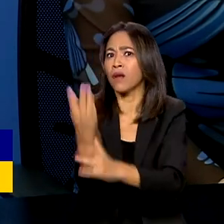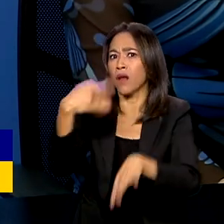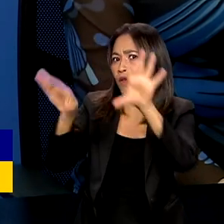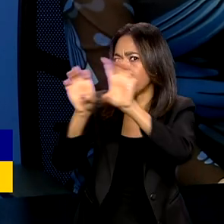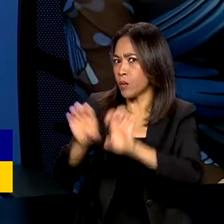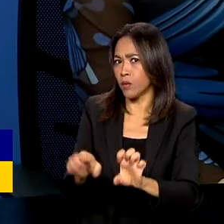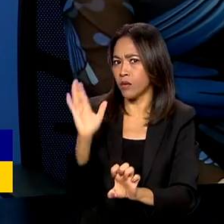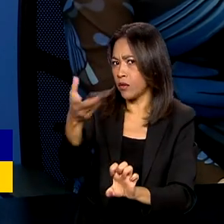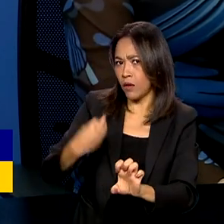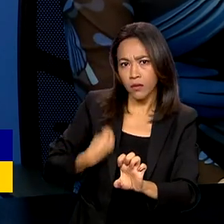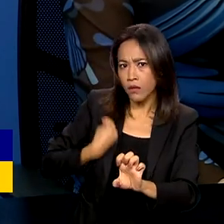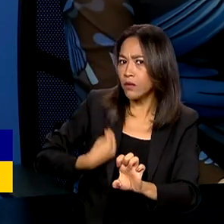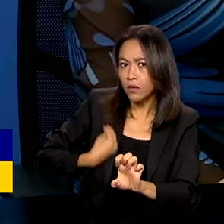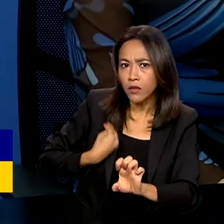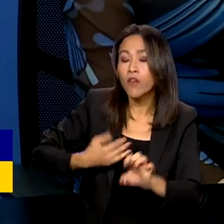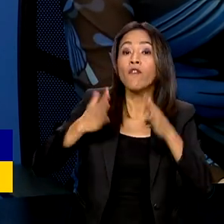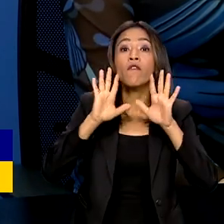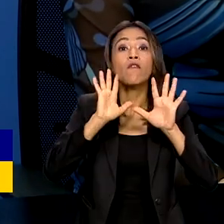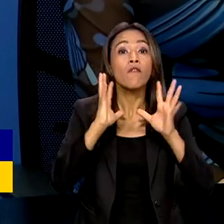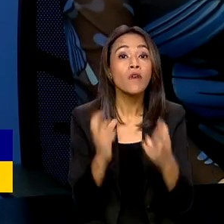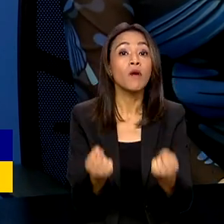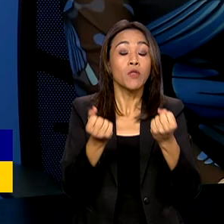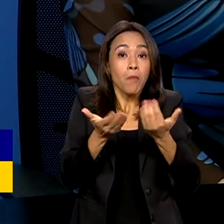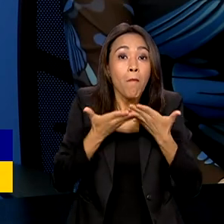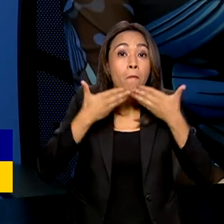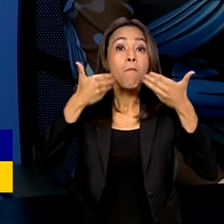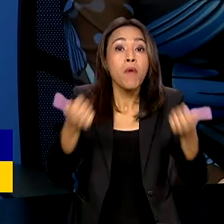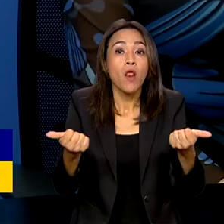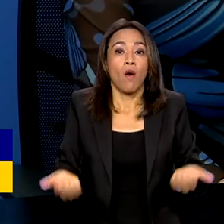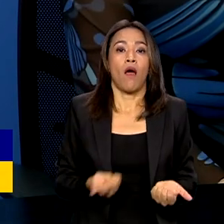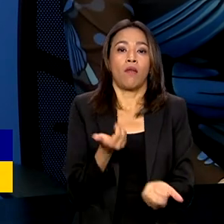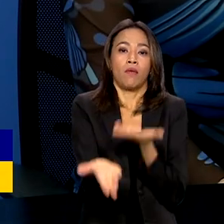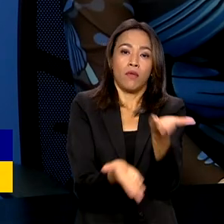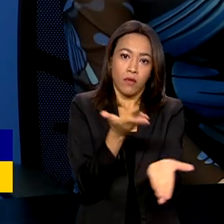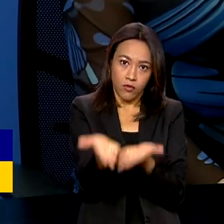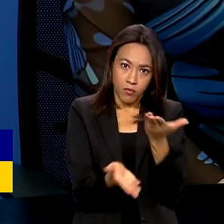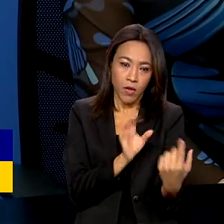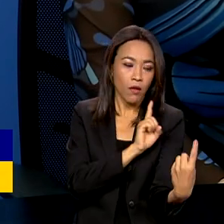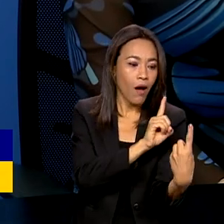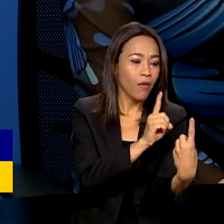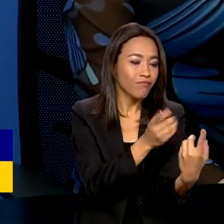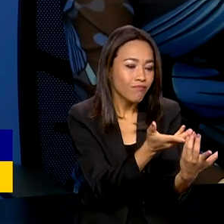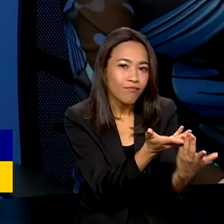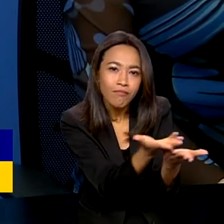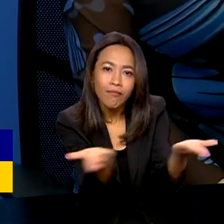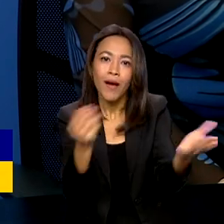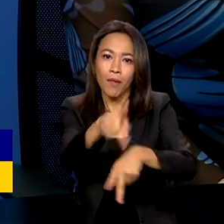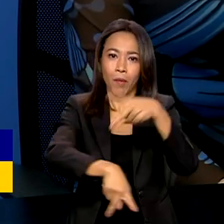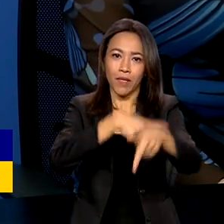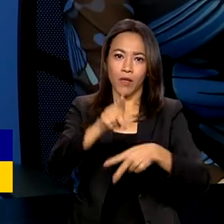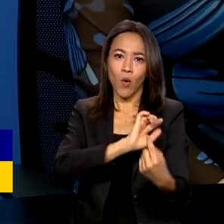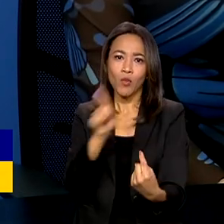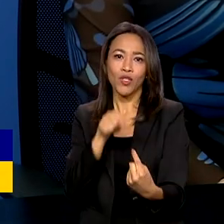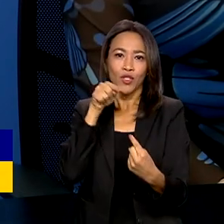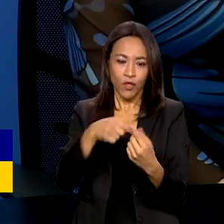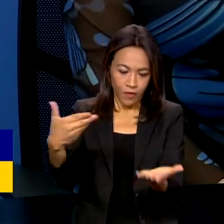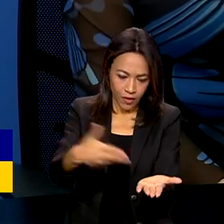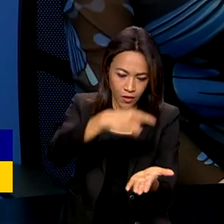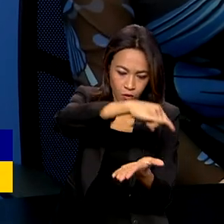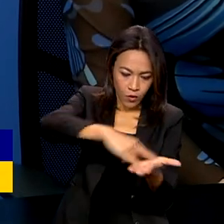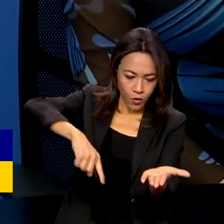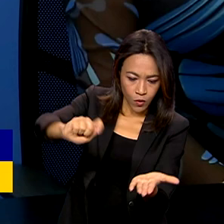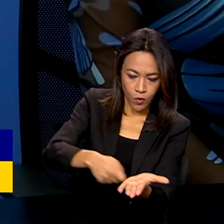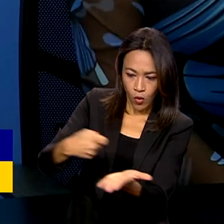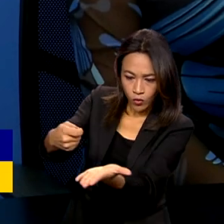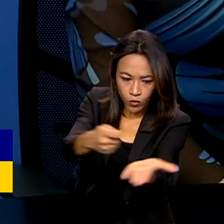já existem. Nós vamos melhorar o atendimento à população. Nós vamos também, a ideia desse protocolo é pensar